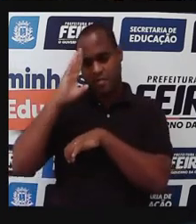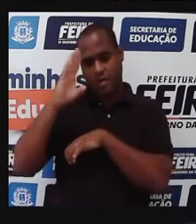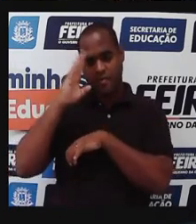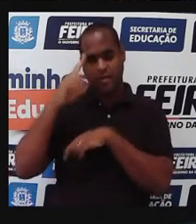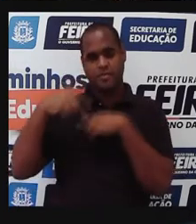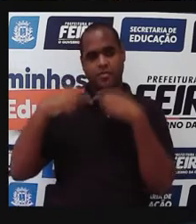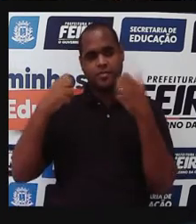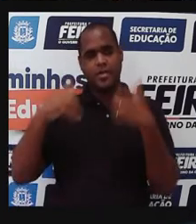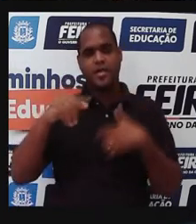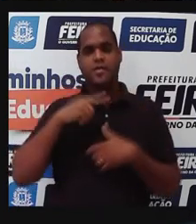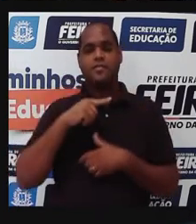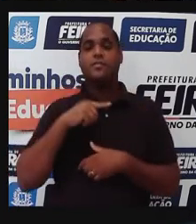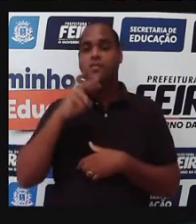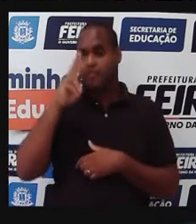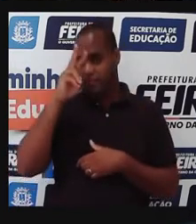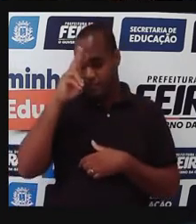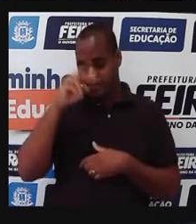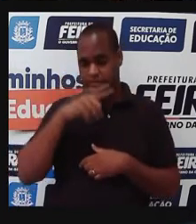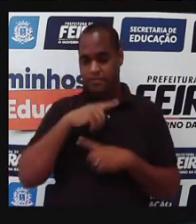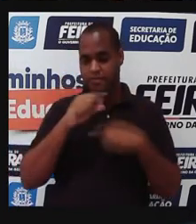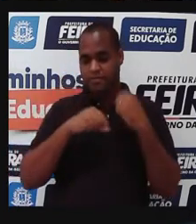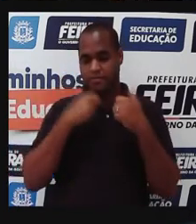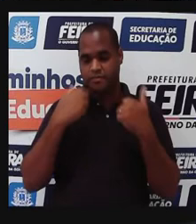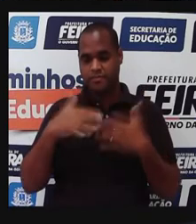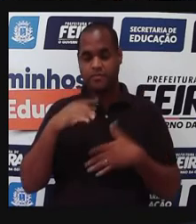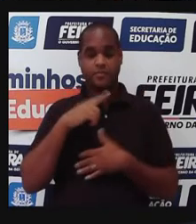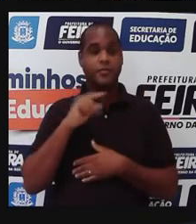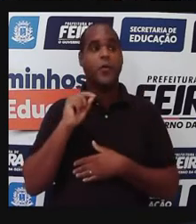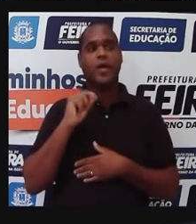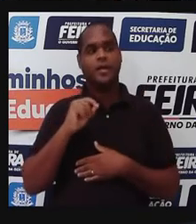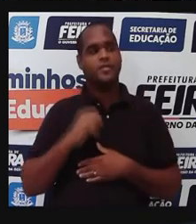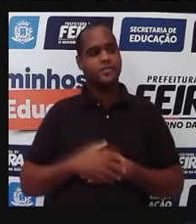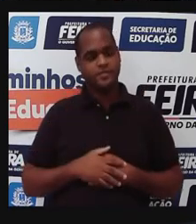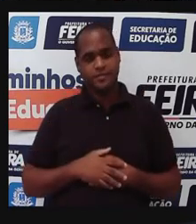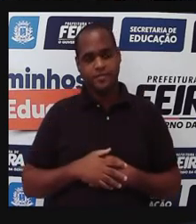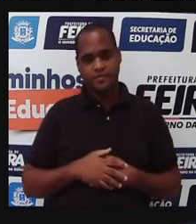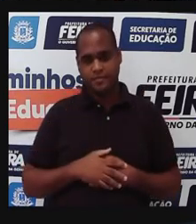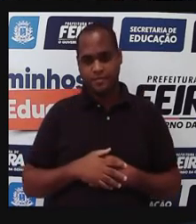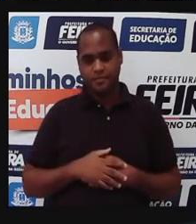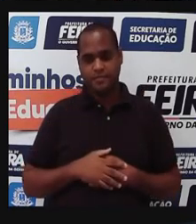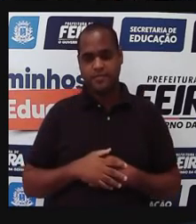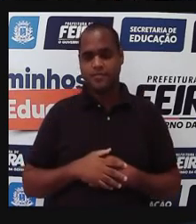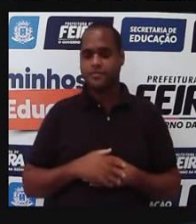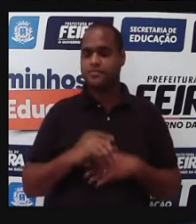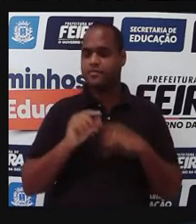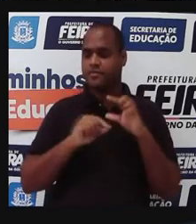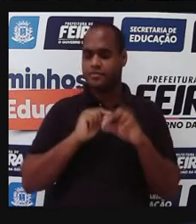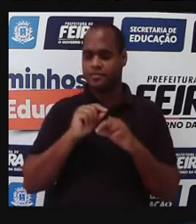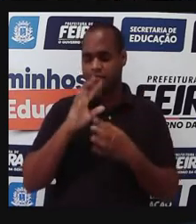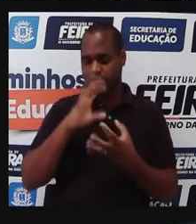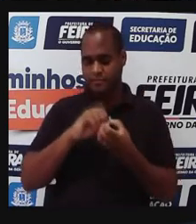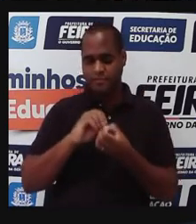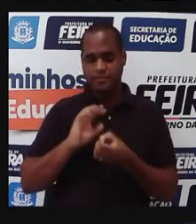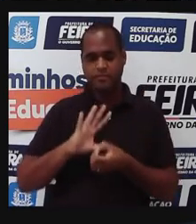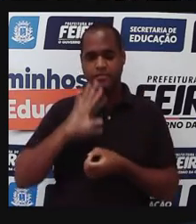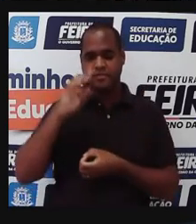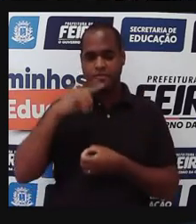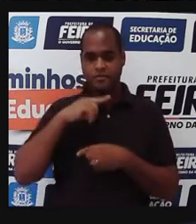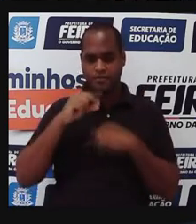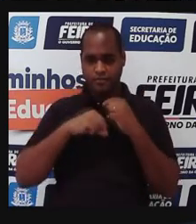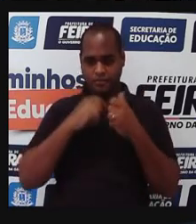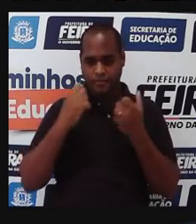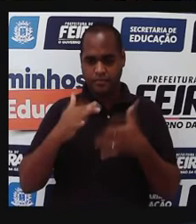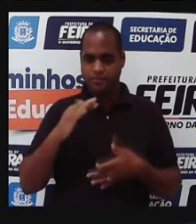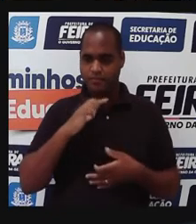doença de Chagas é o barbeiro, né, esse bisorinho. E aí, o que acontece? Ele, na hora de se alimentar,